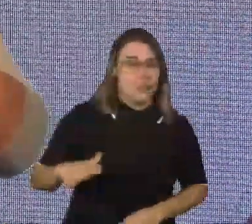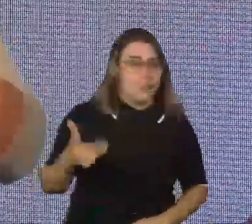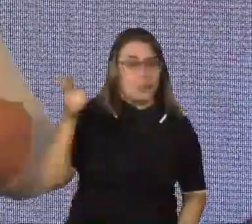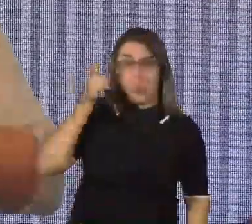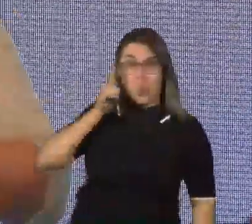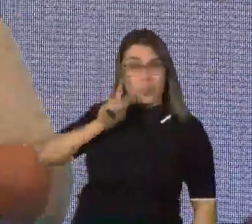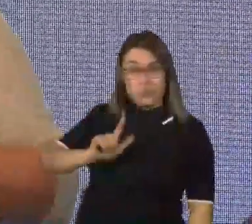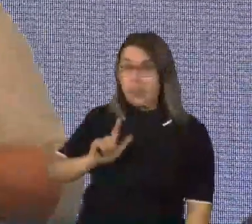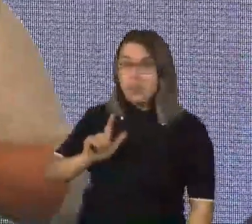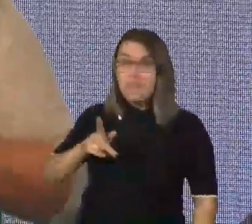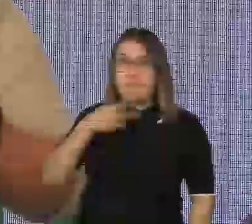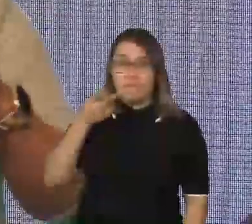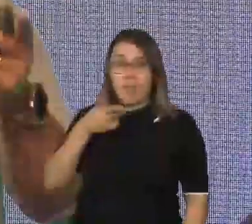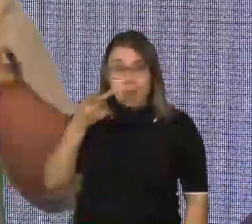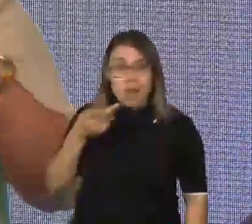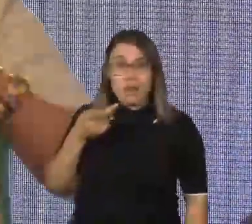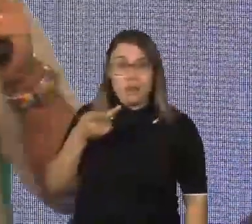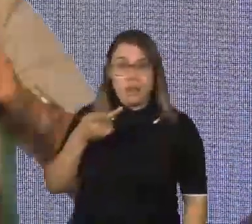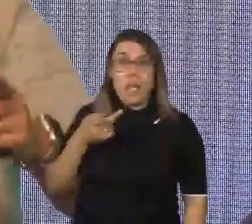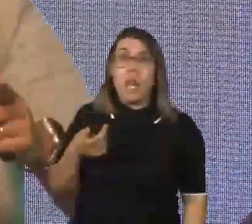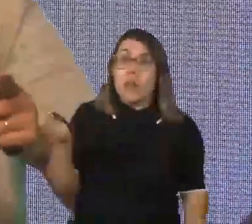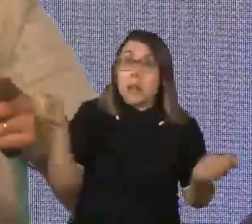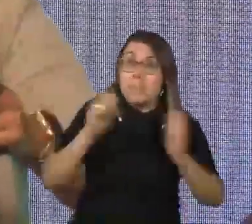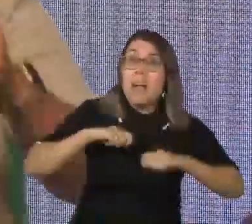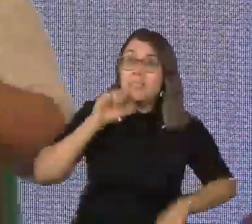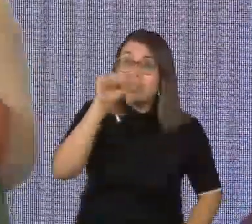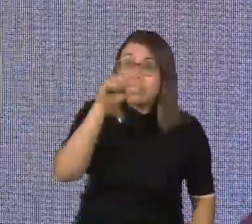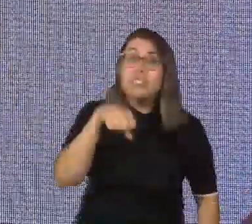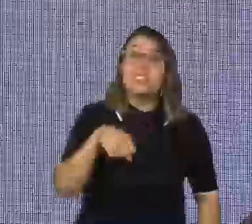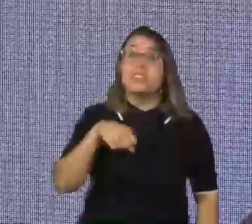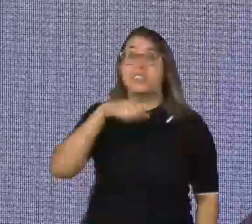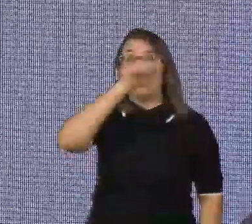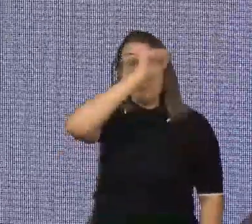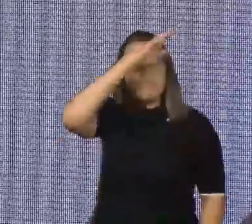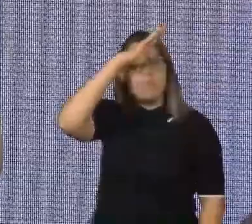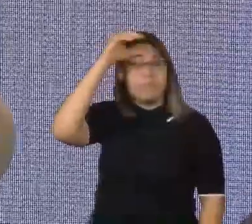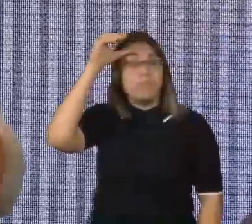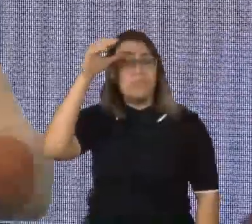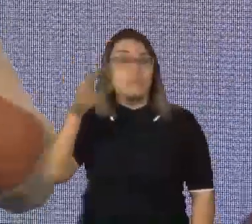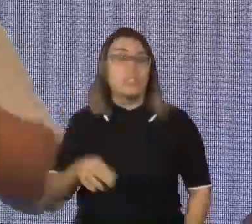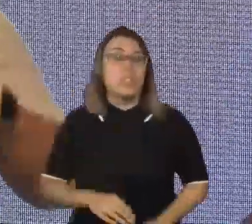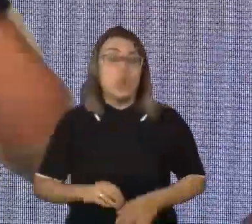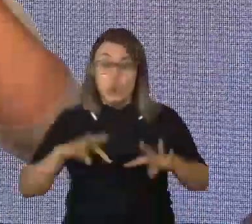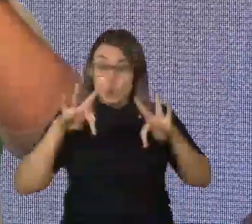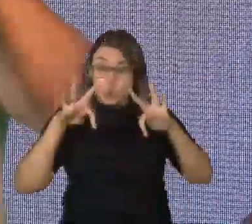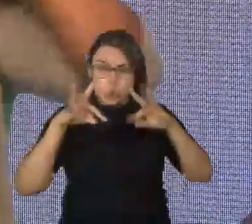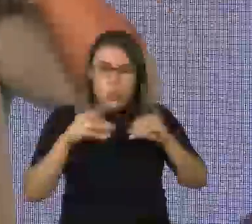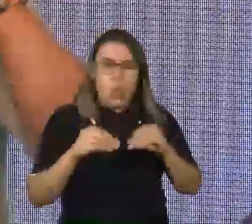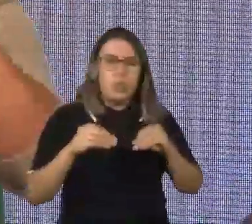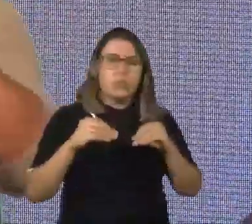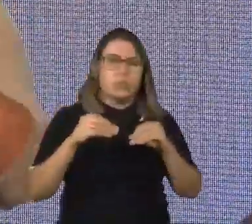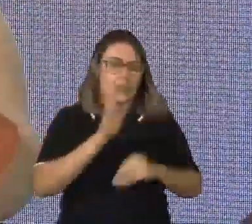língua expressiva adequada, ela não tem possibilidade de alfabetização. Pelo contrário, toda criança que não tem